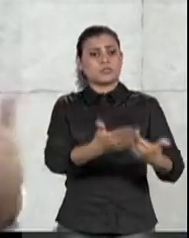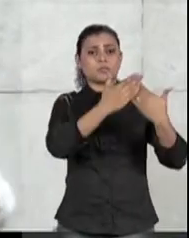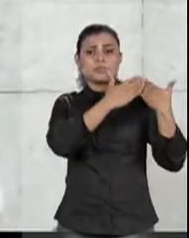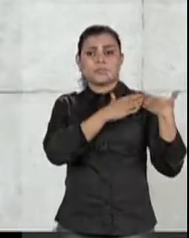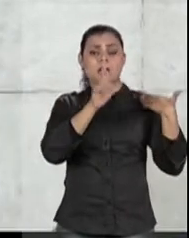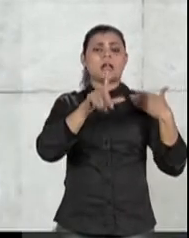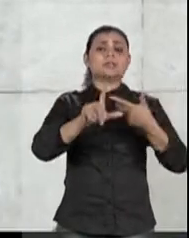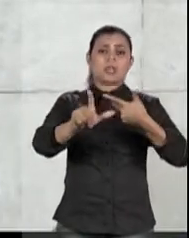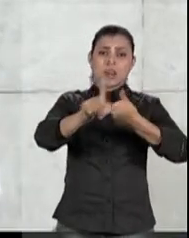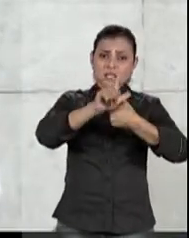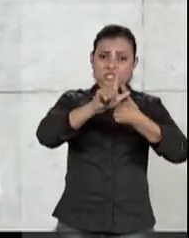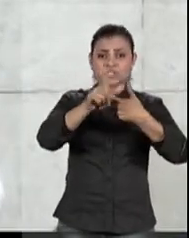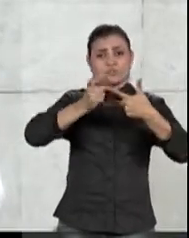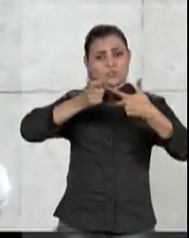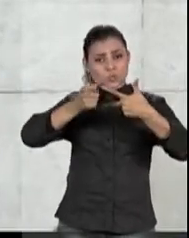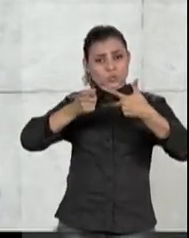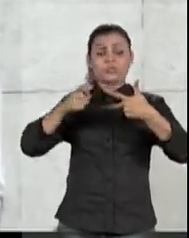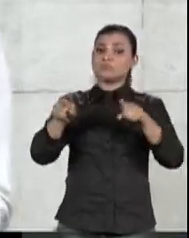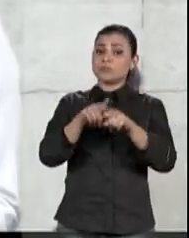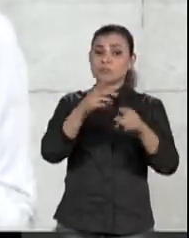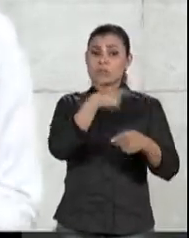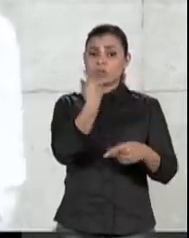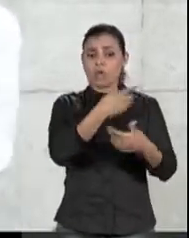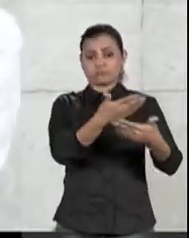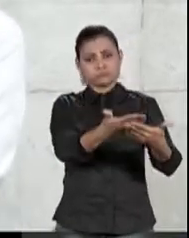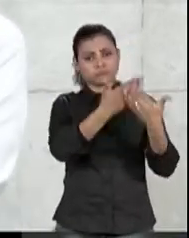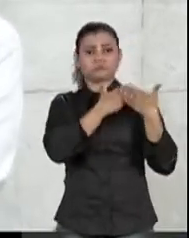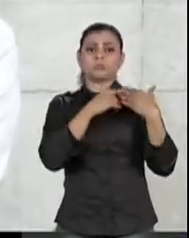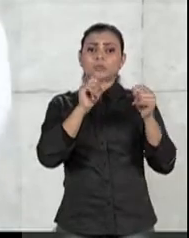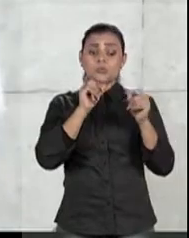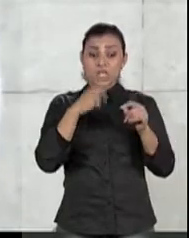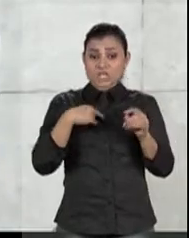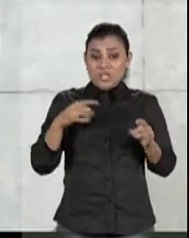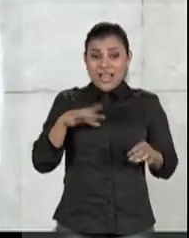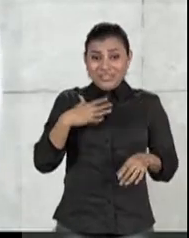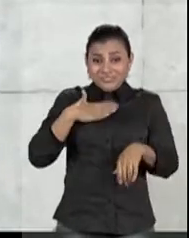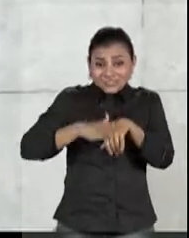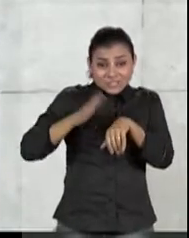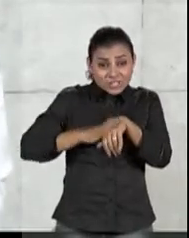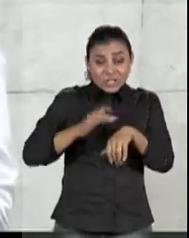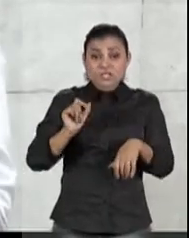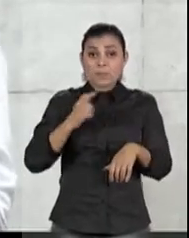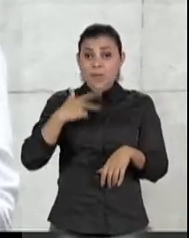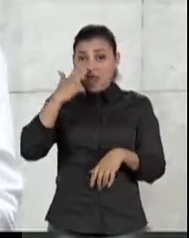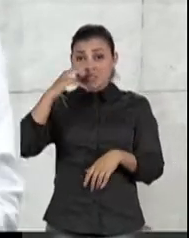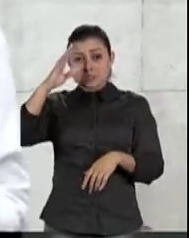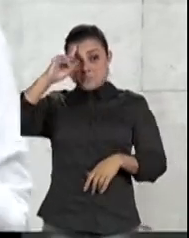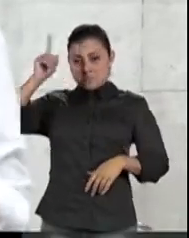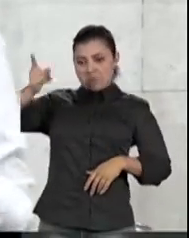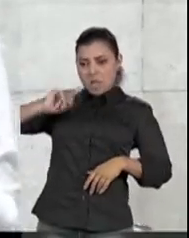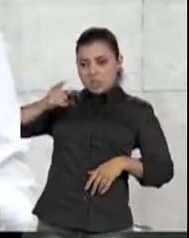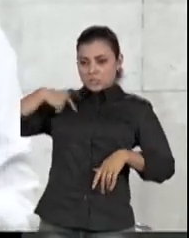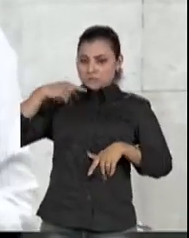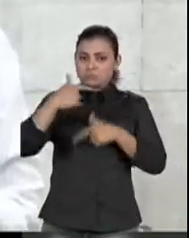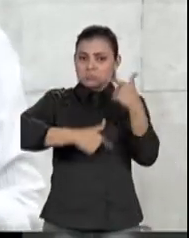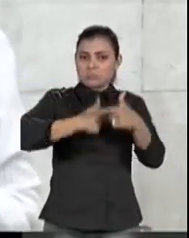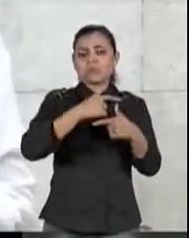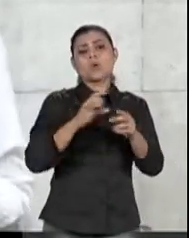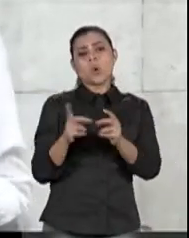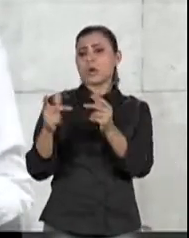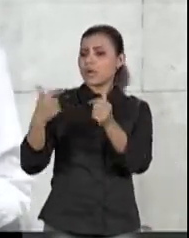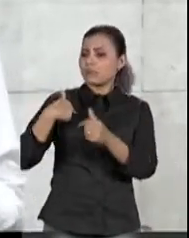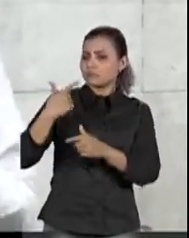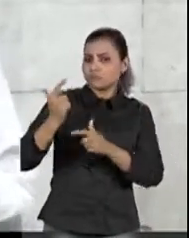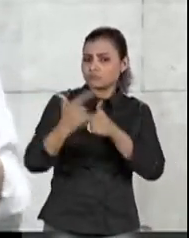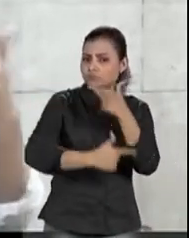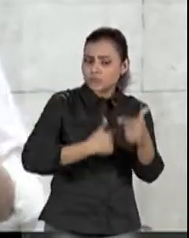do Legislativo, do Executivo, que não é simplesmente executar estritamente as tarefas que nos dizem respeito. Claro que, às vezes, a gente quer exorbitar,